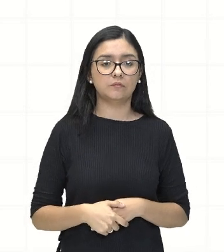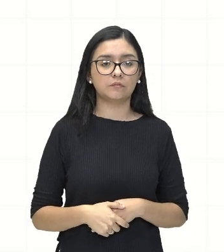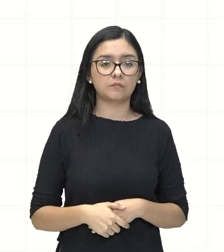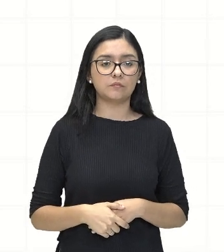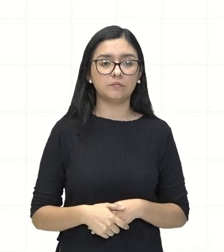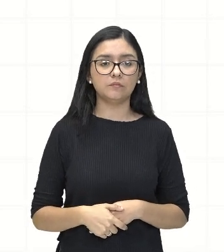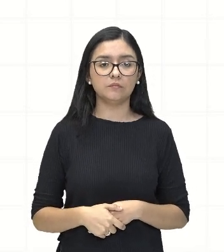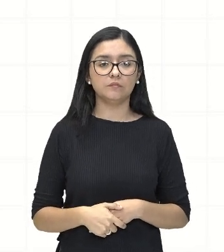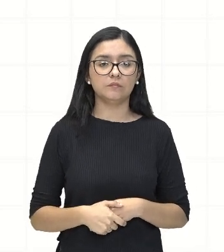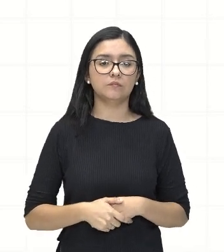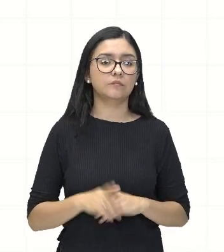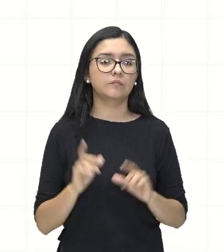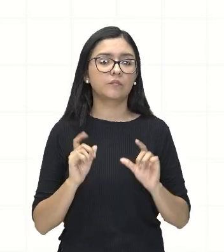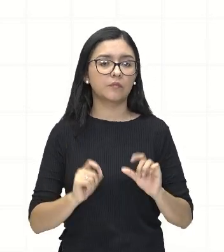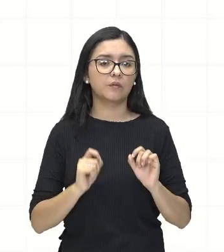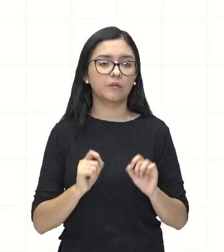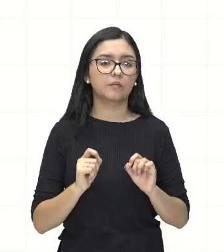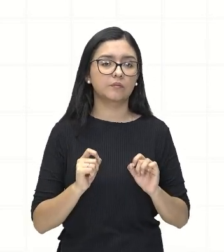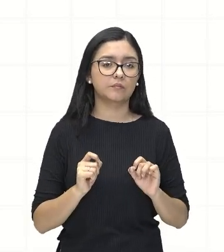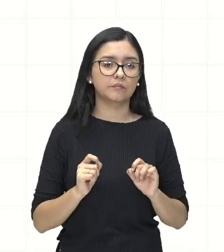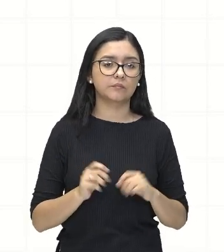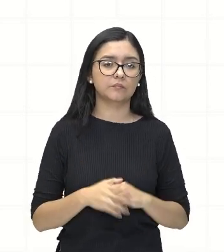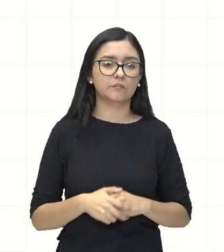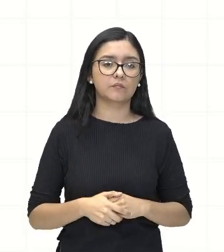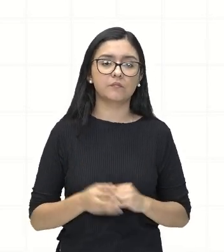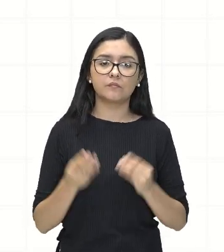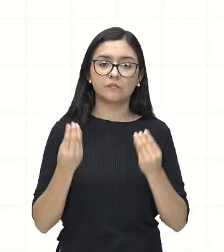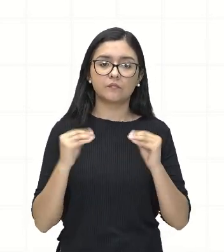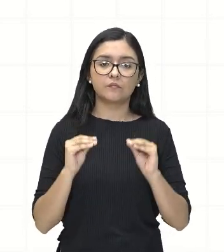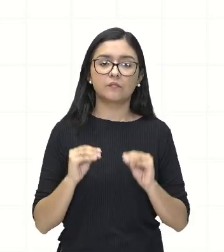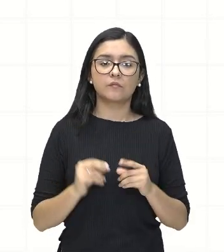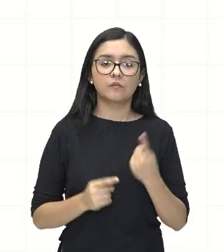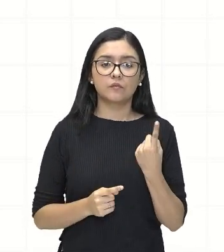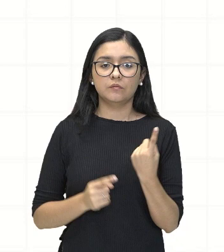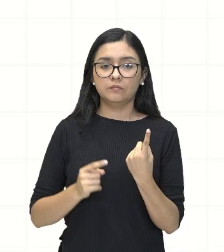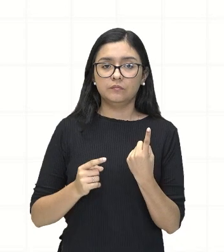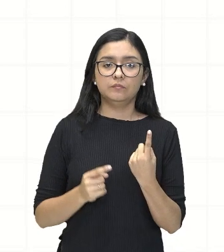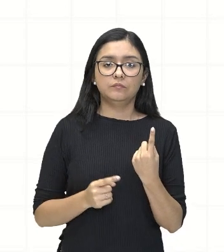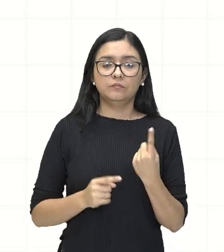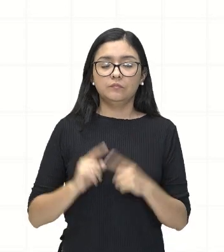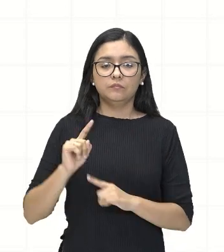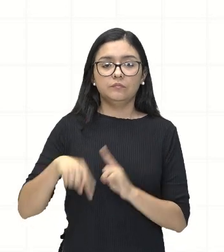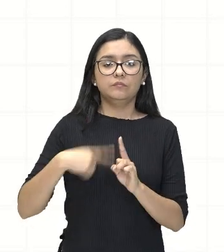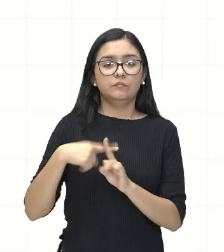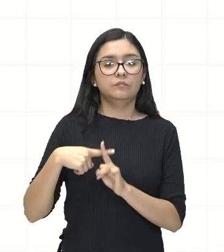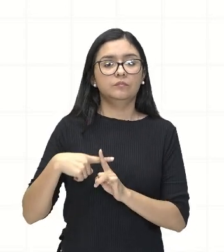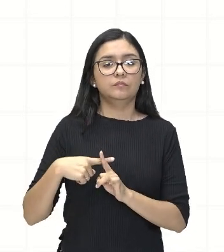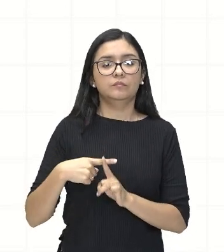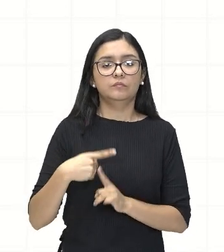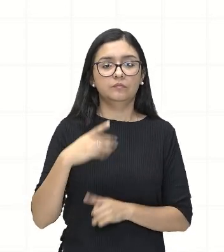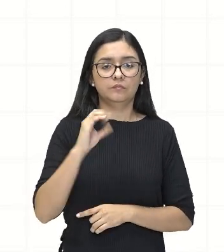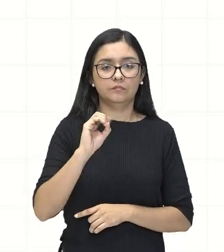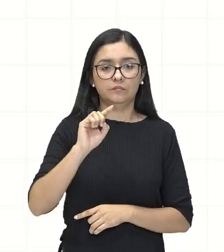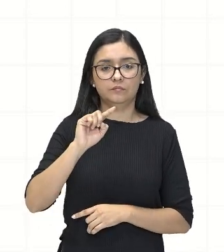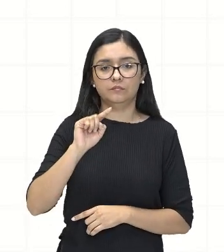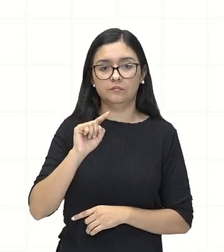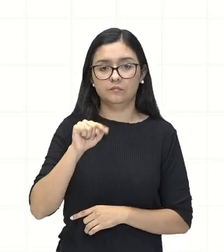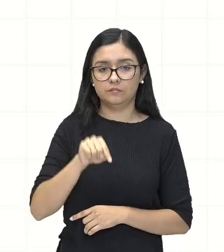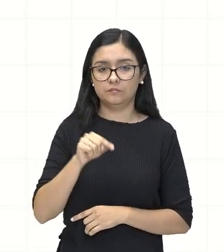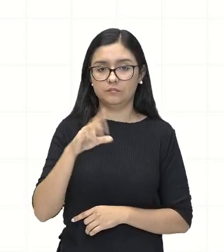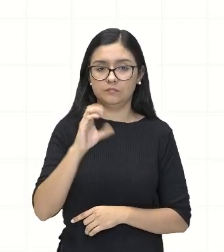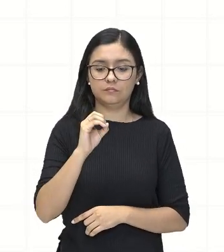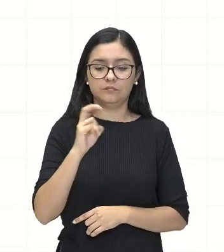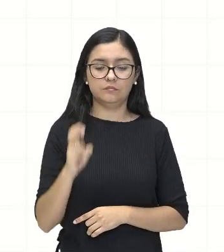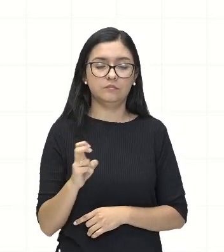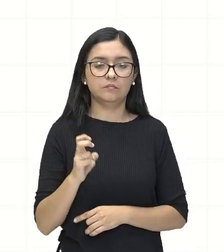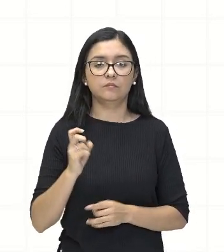e o que que é, né, ó, a gente botou aqui 1 mais essa taxa de juros. E aí